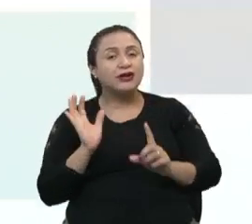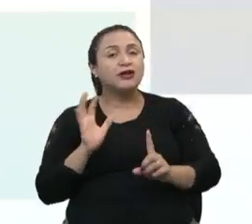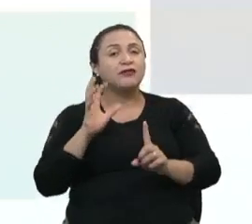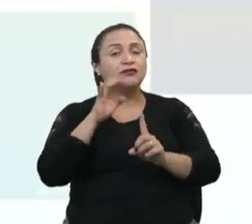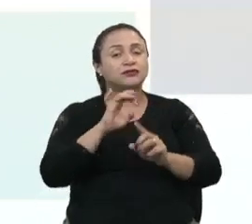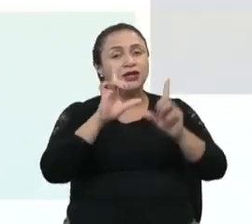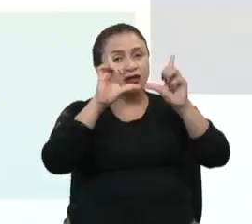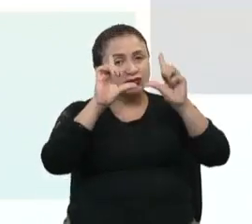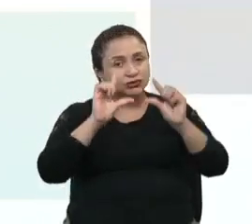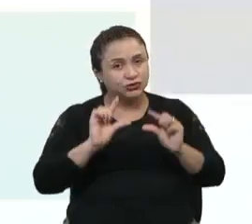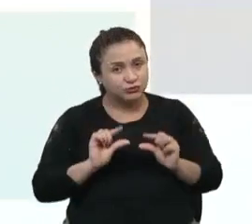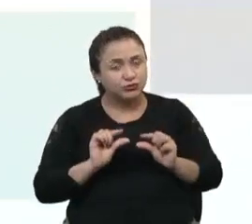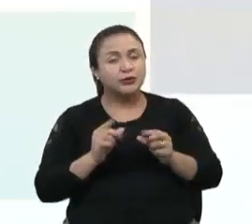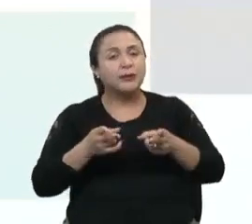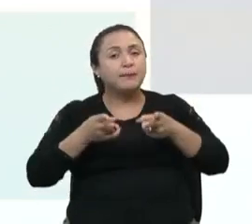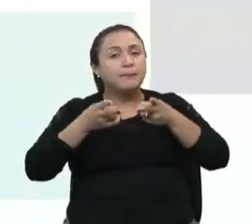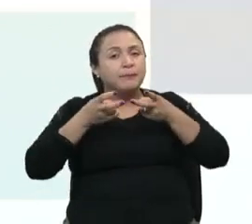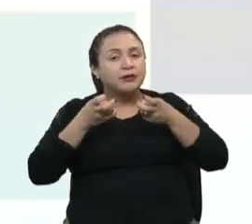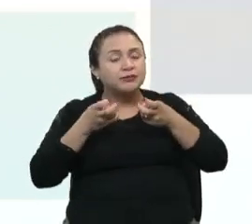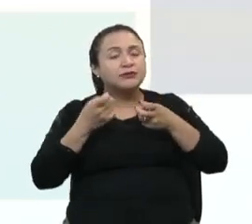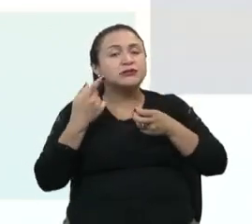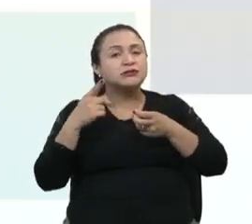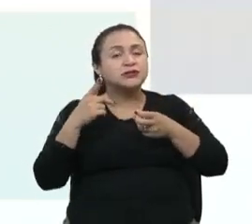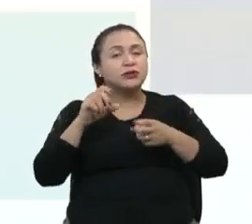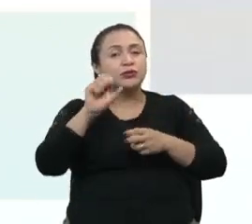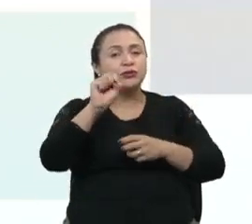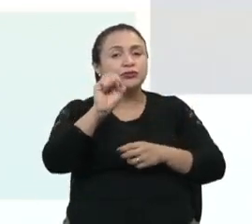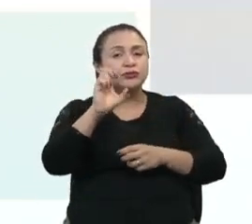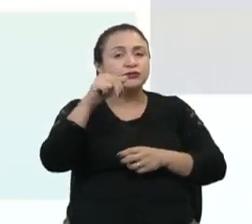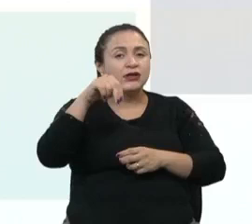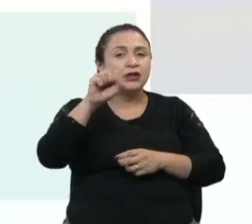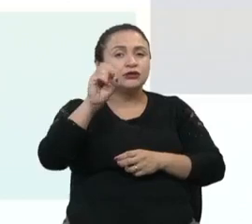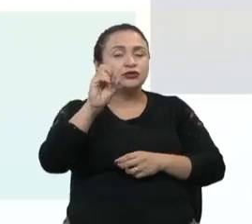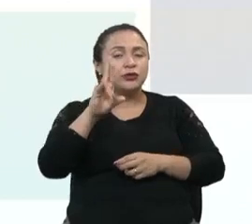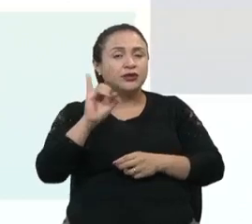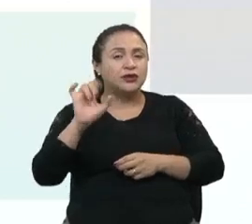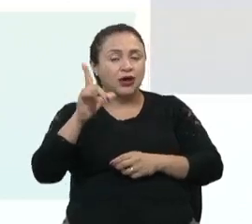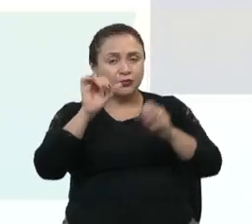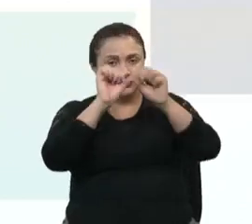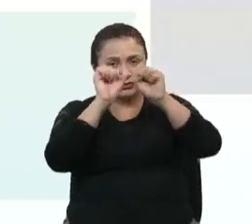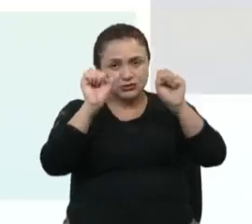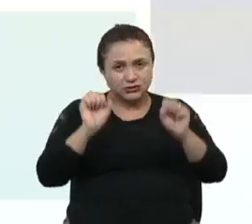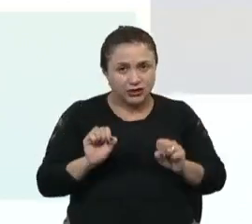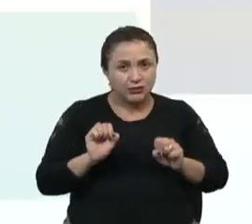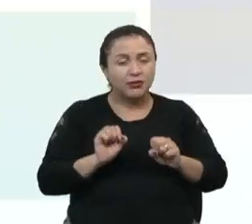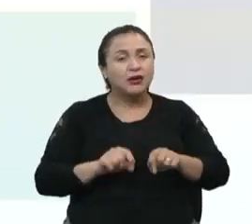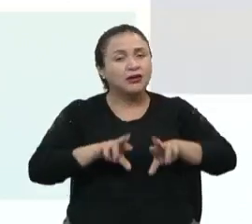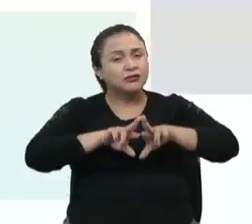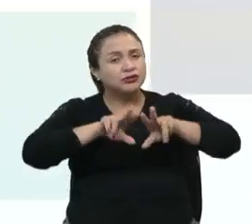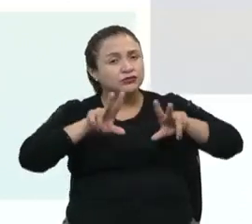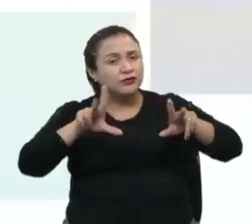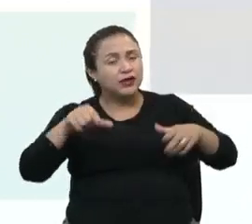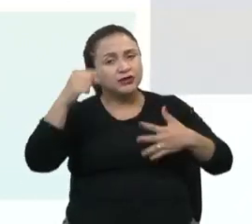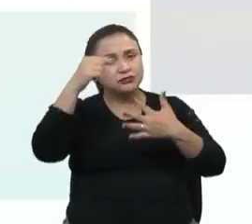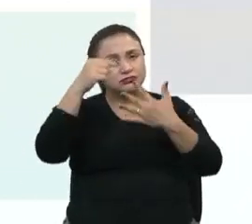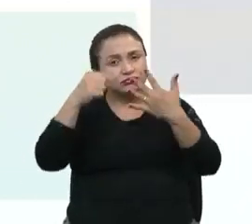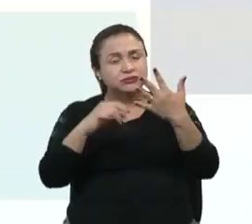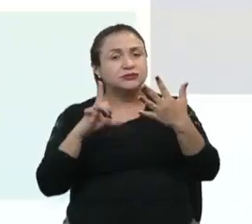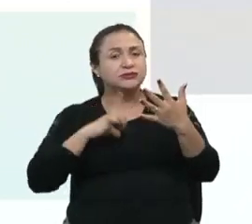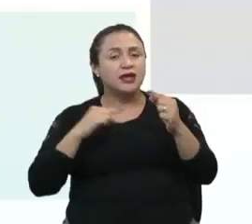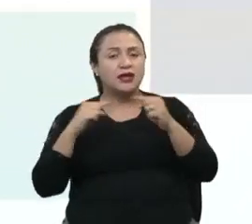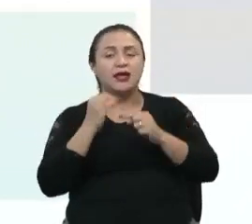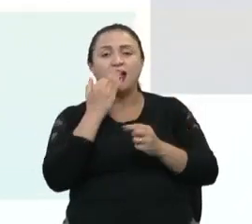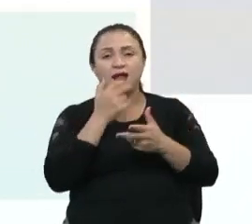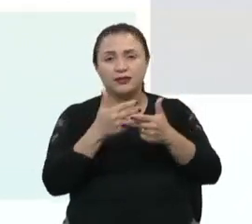diminuição da percepção sensorial, do sistema sensorial em vários aspectos relacionados à